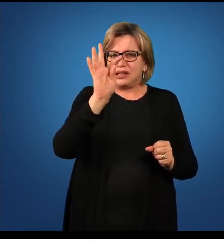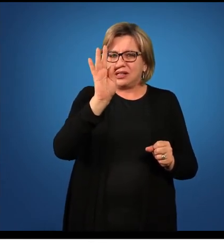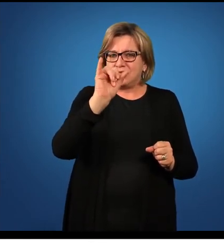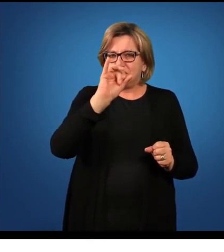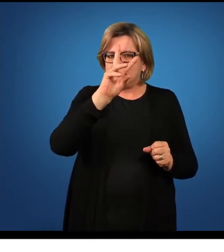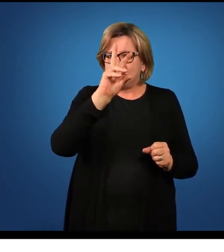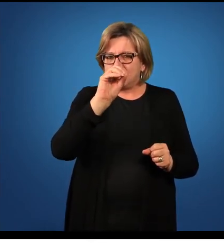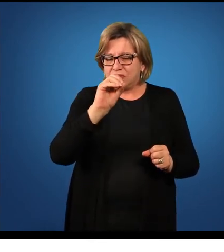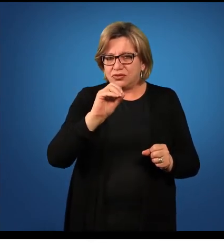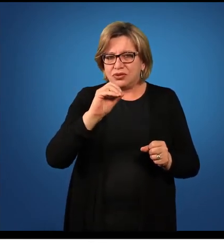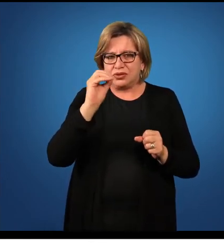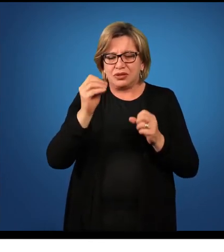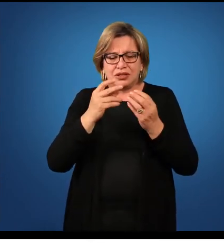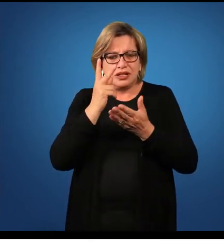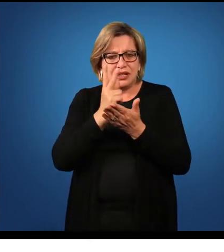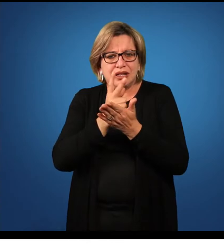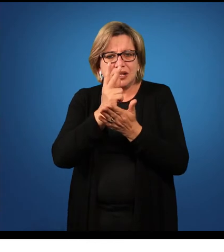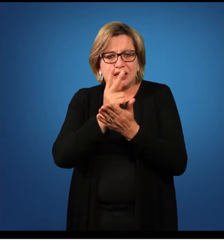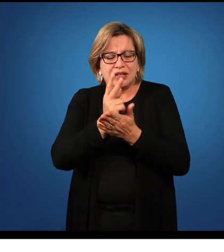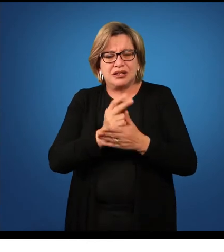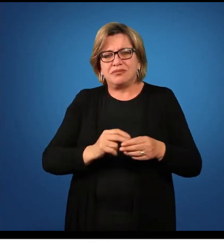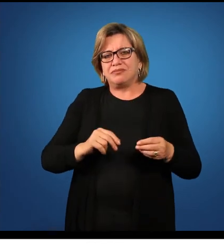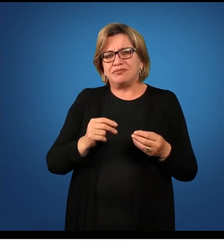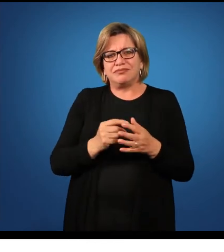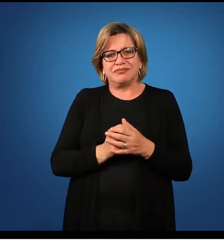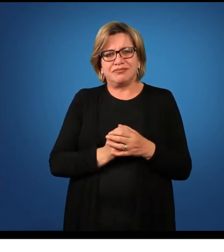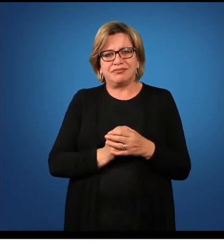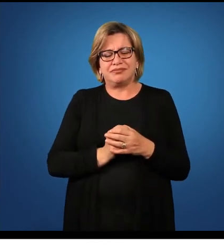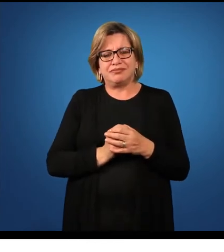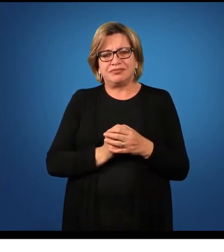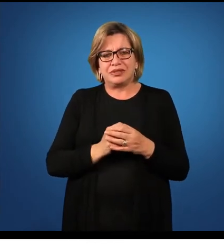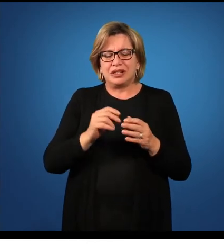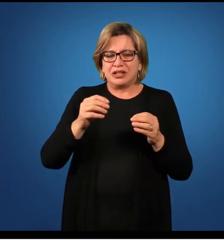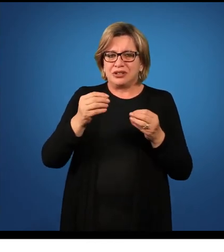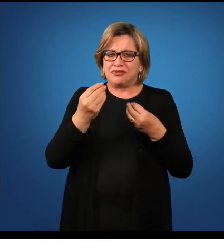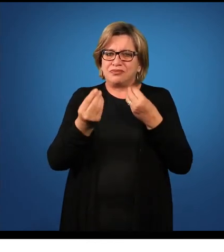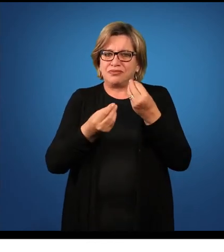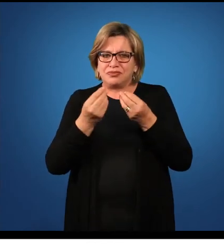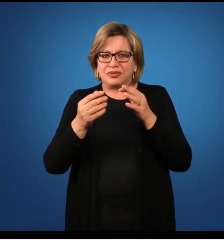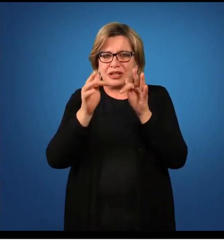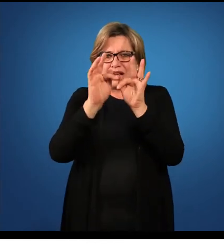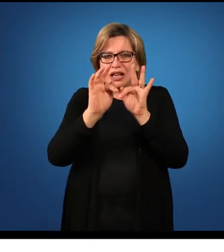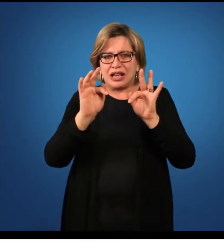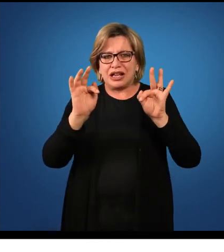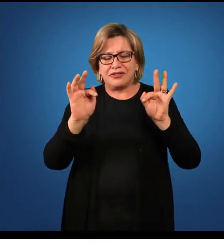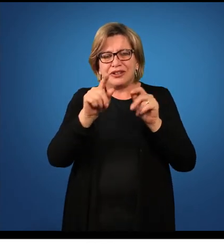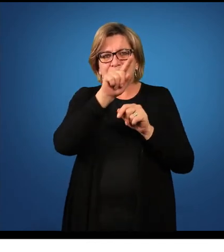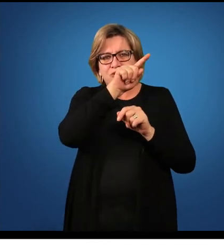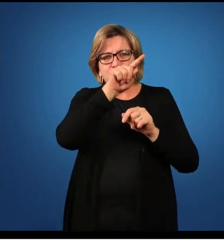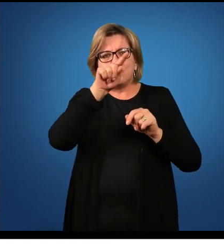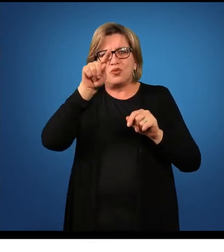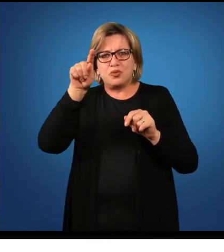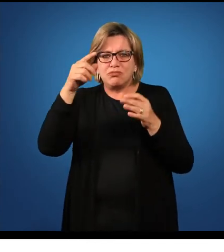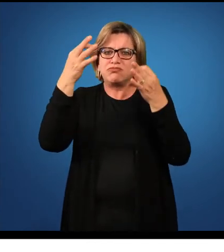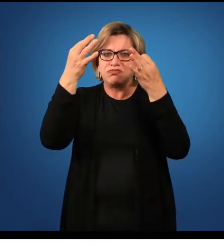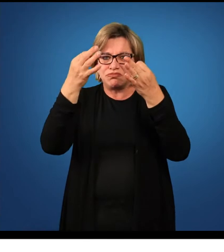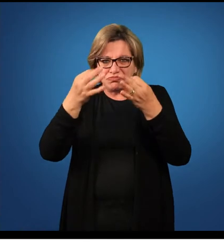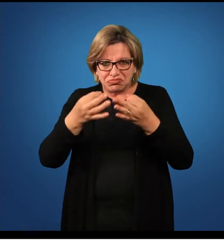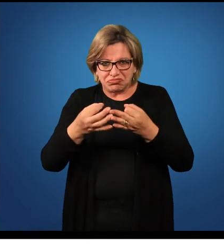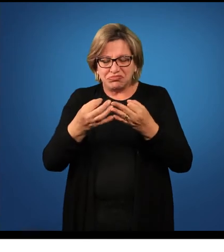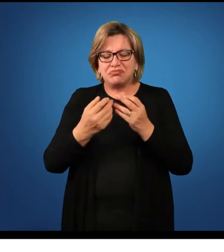ablativo singular da primeira declinação. dessa forma, a frase estaria correta aqui,